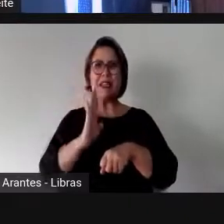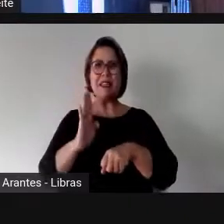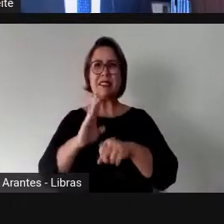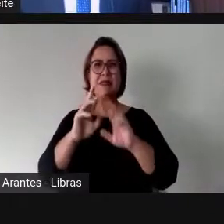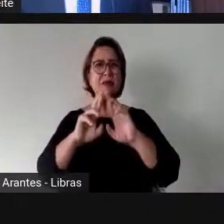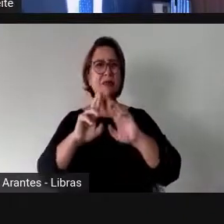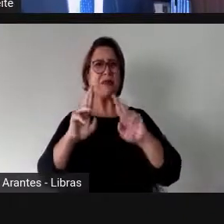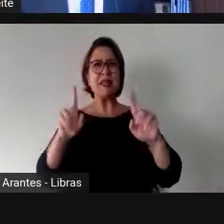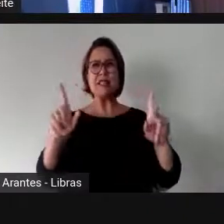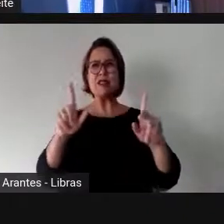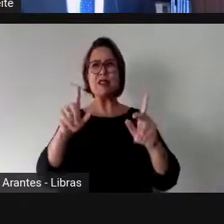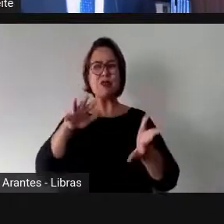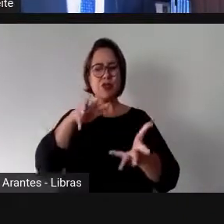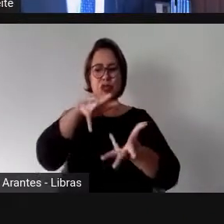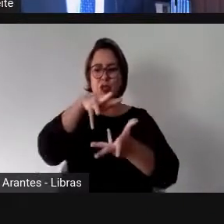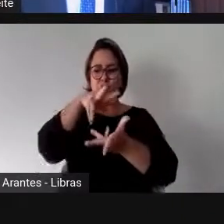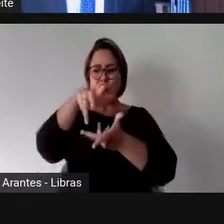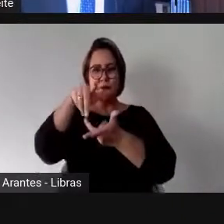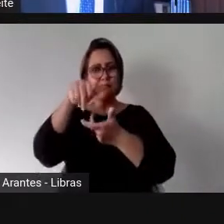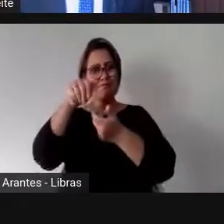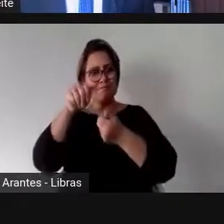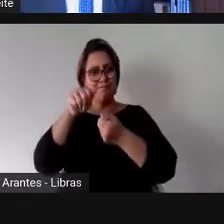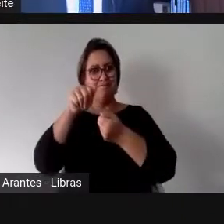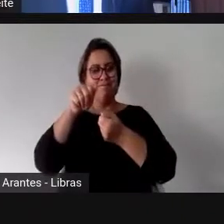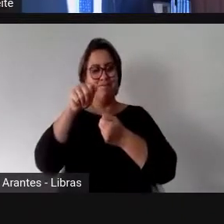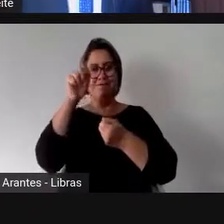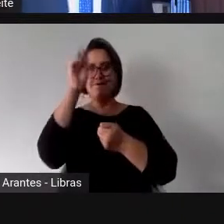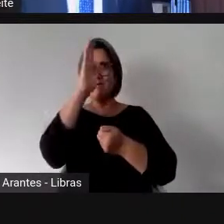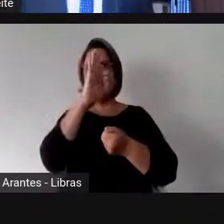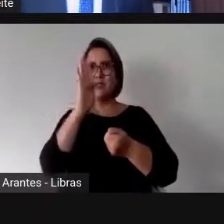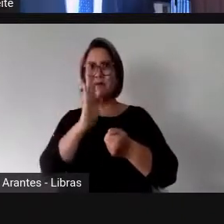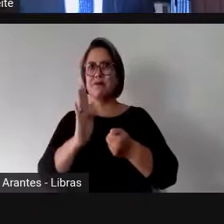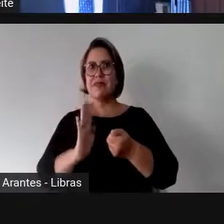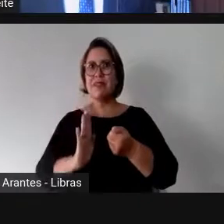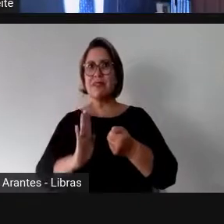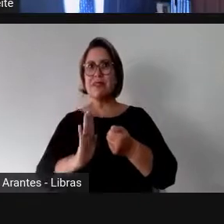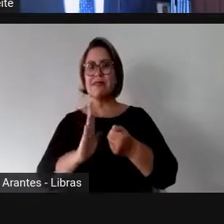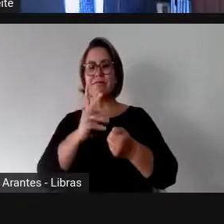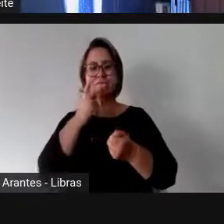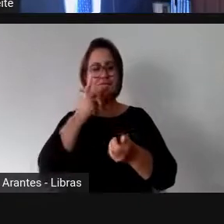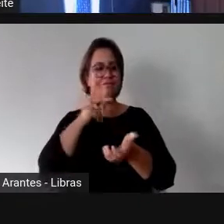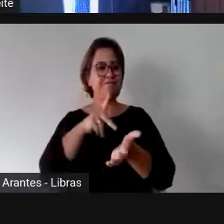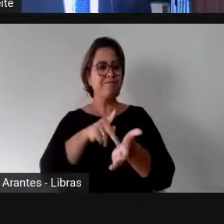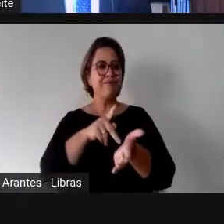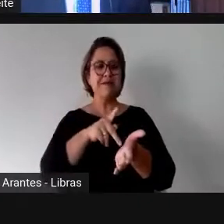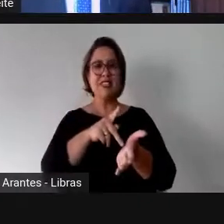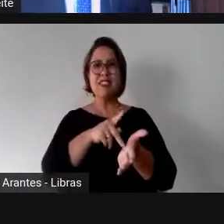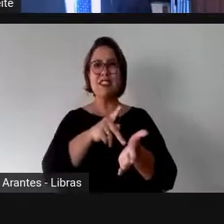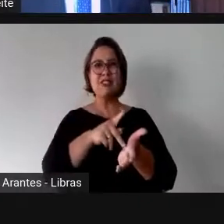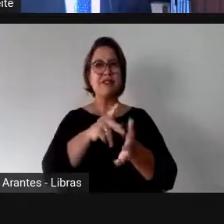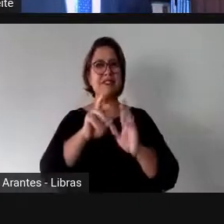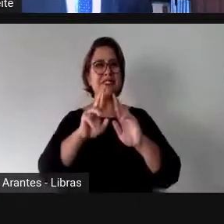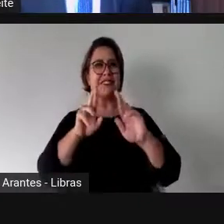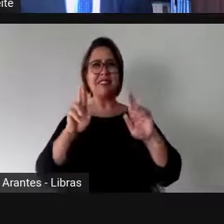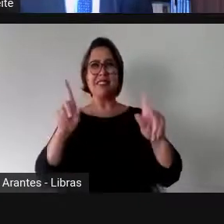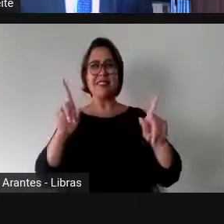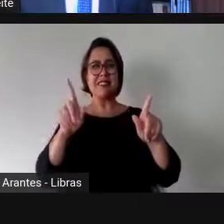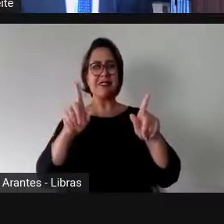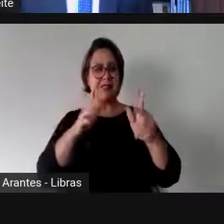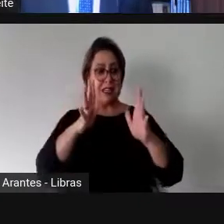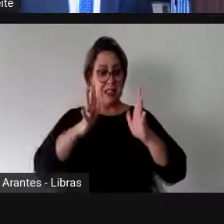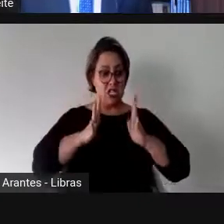Vivemos aqui, na verdade, situações de verdadeiro forço social que separam